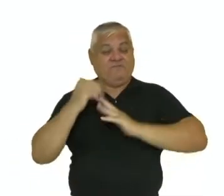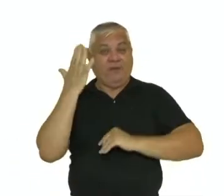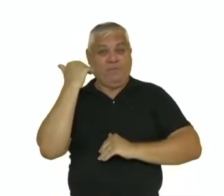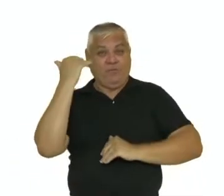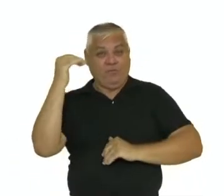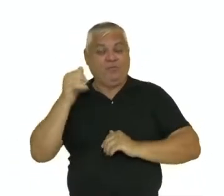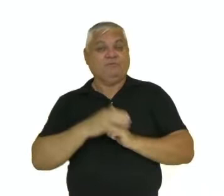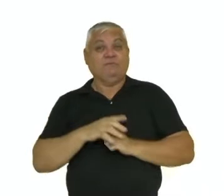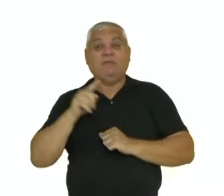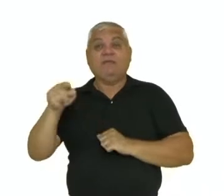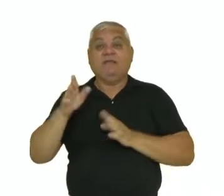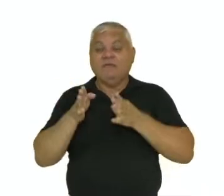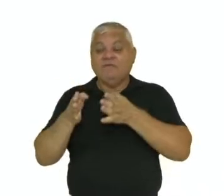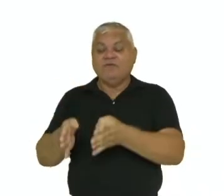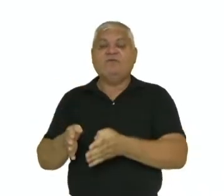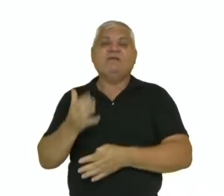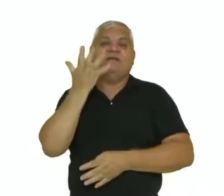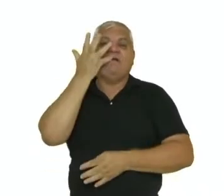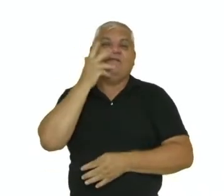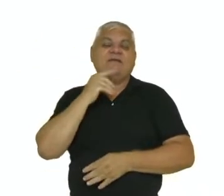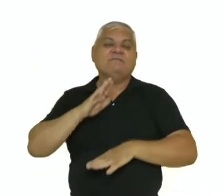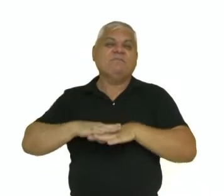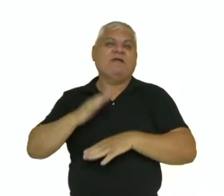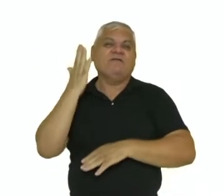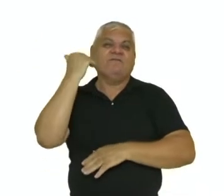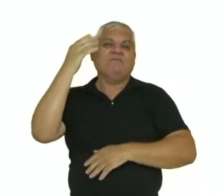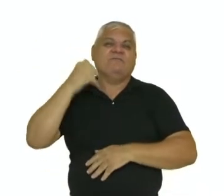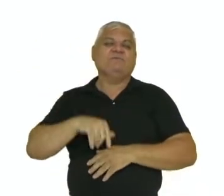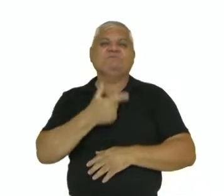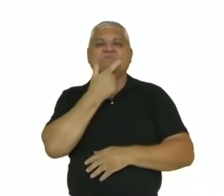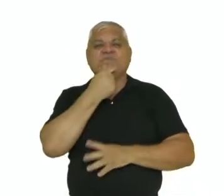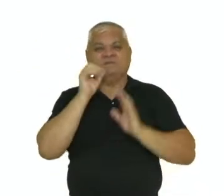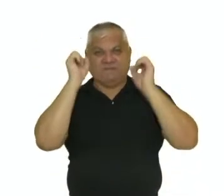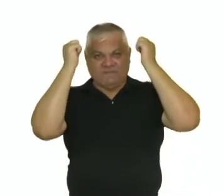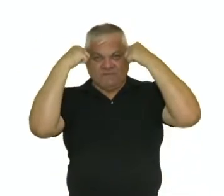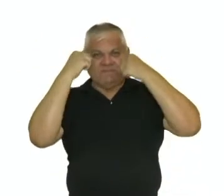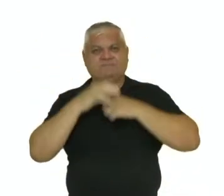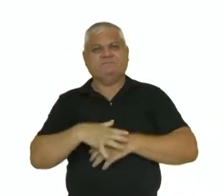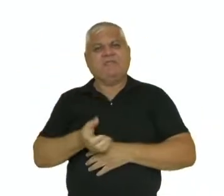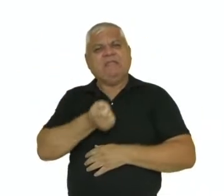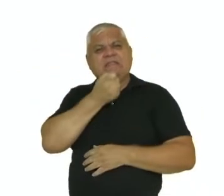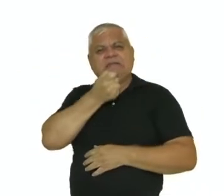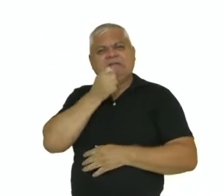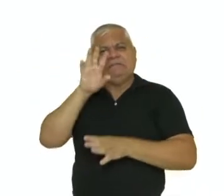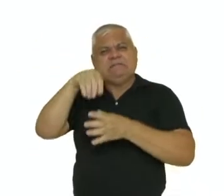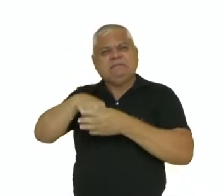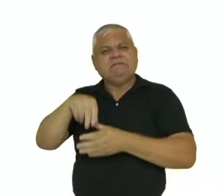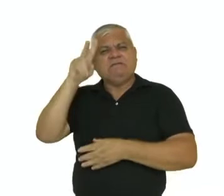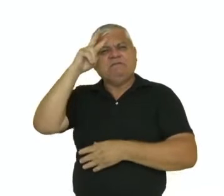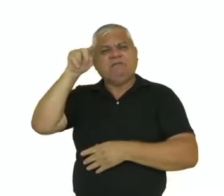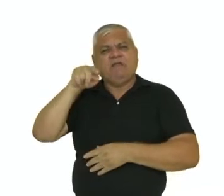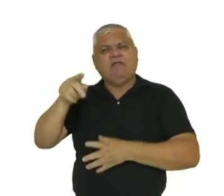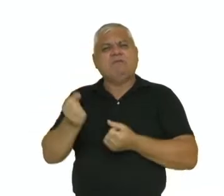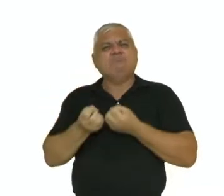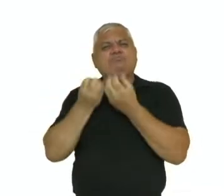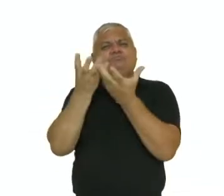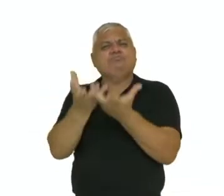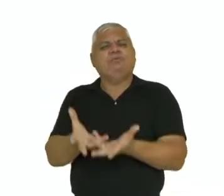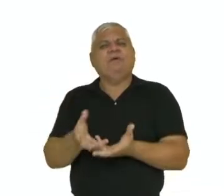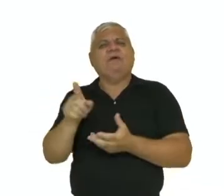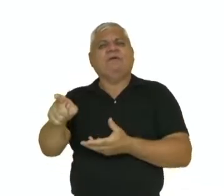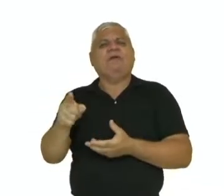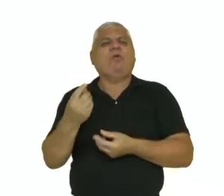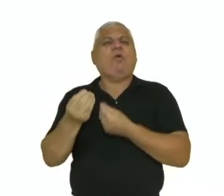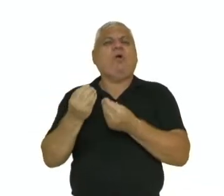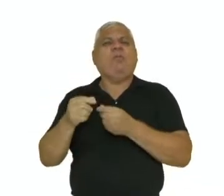marca da sua carreira foi o Menino Maluquinho. Em entrevista dentro da história, o autor conta sobre a sua carreira,